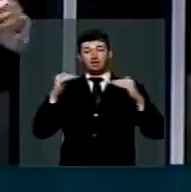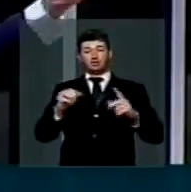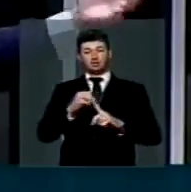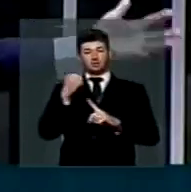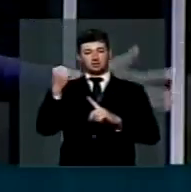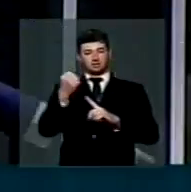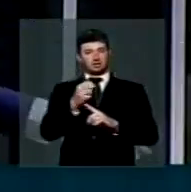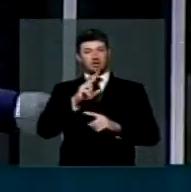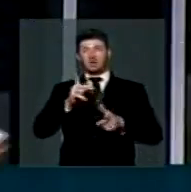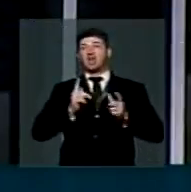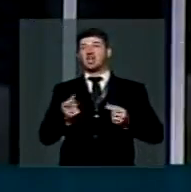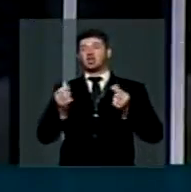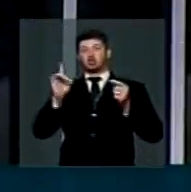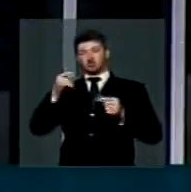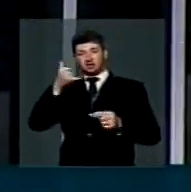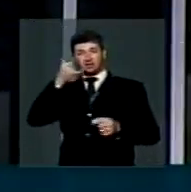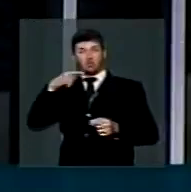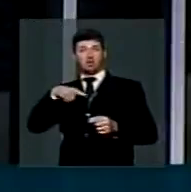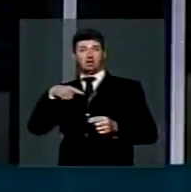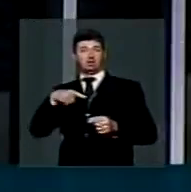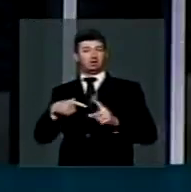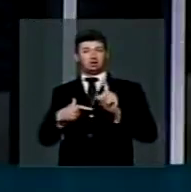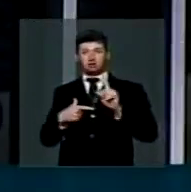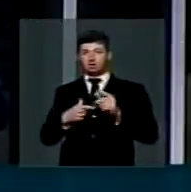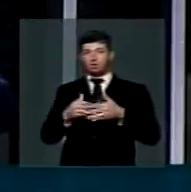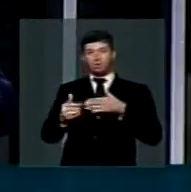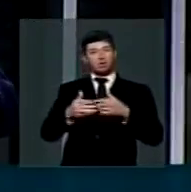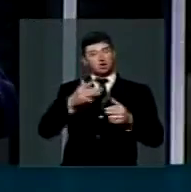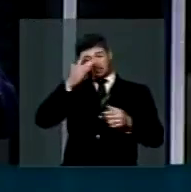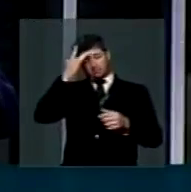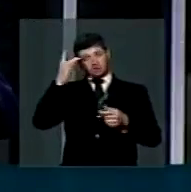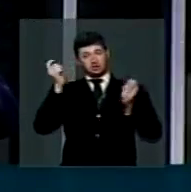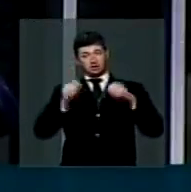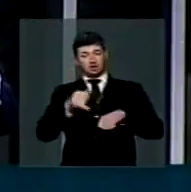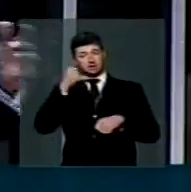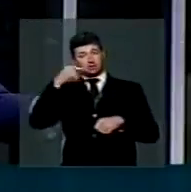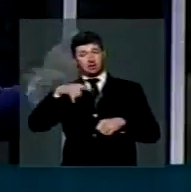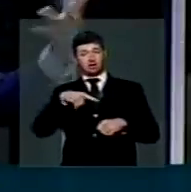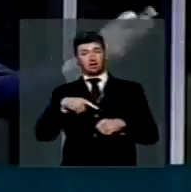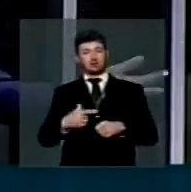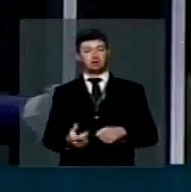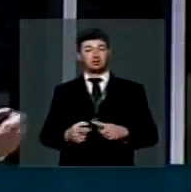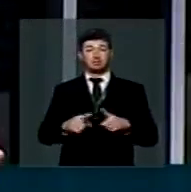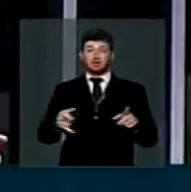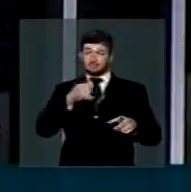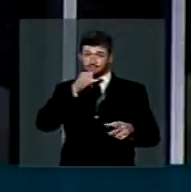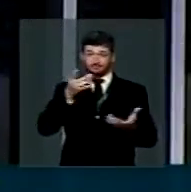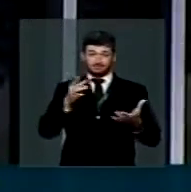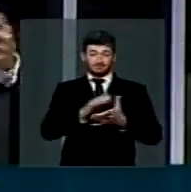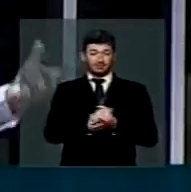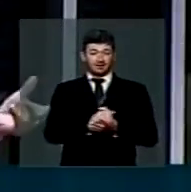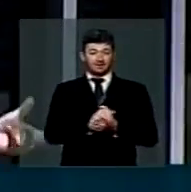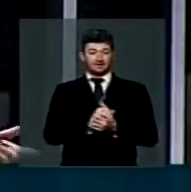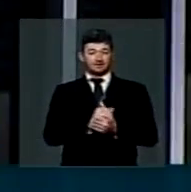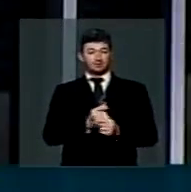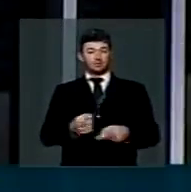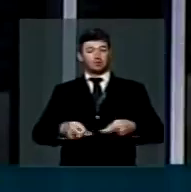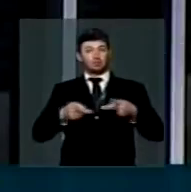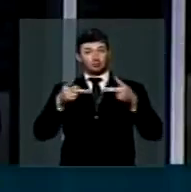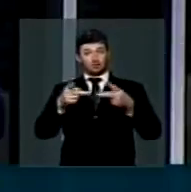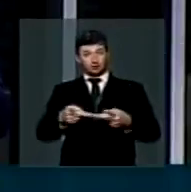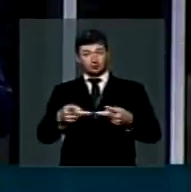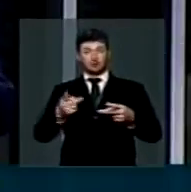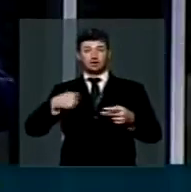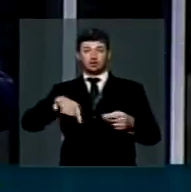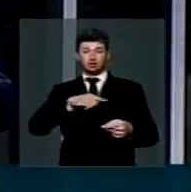Não é elitizado o acesso ao serviço de telefonia. Infelizmente, o projeto de